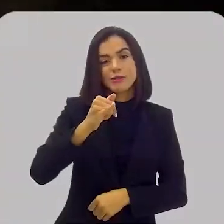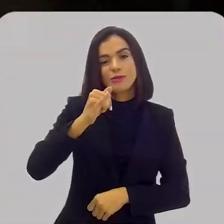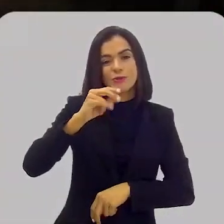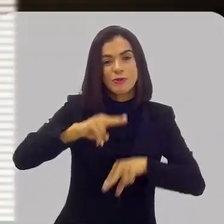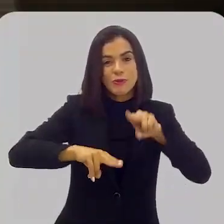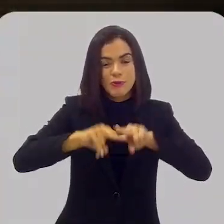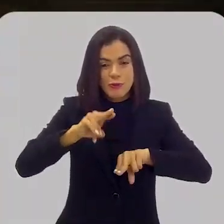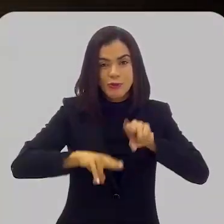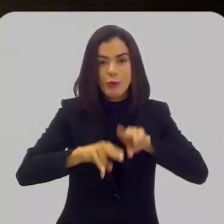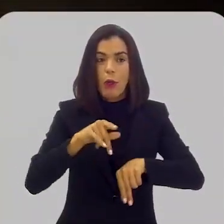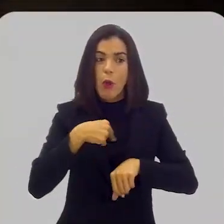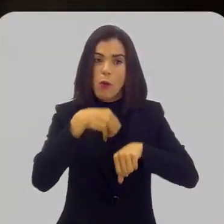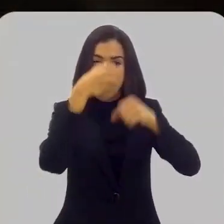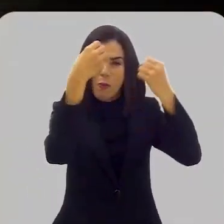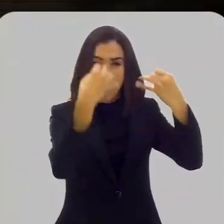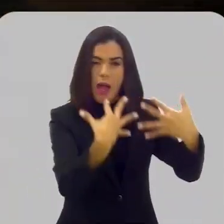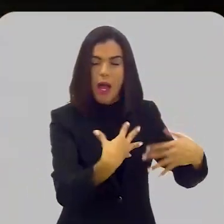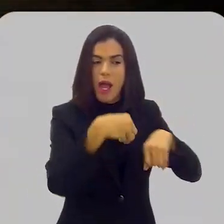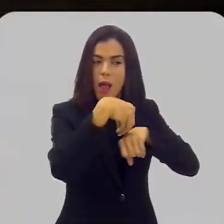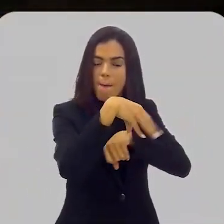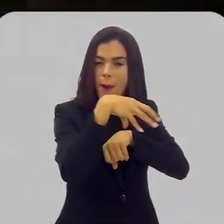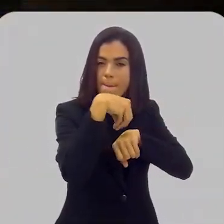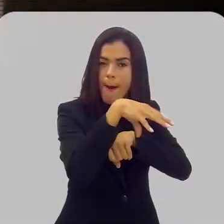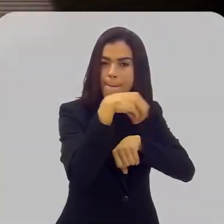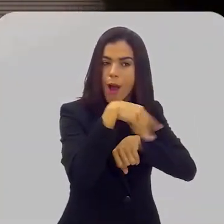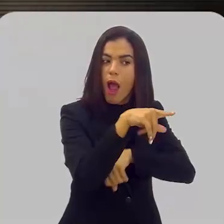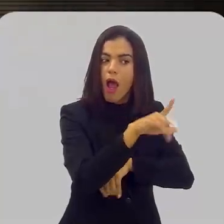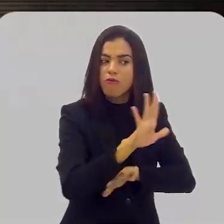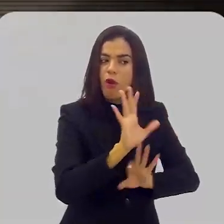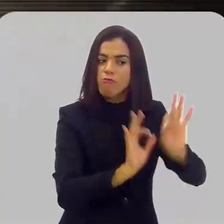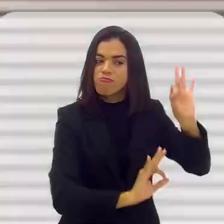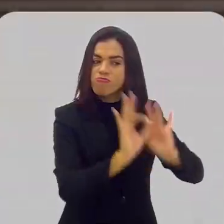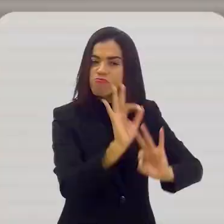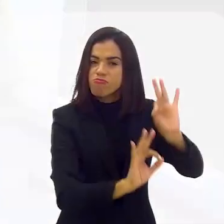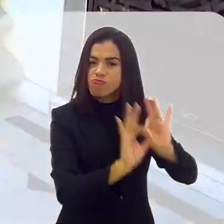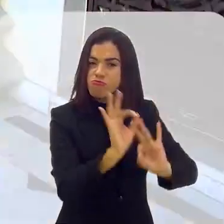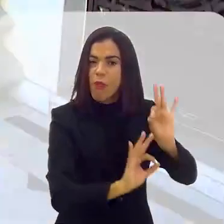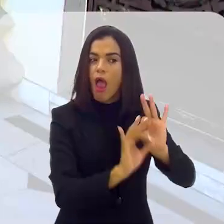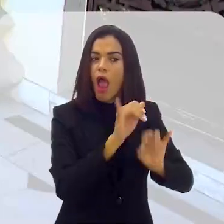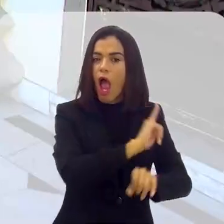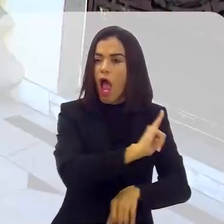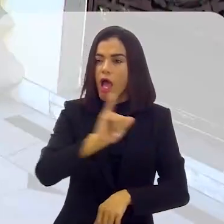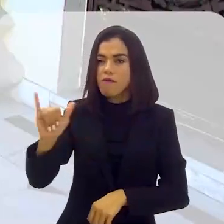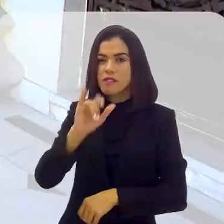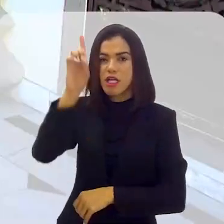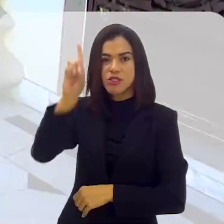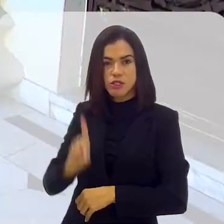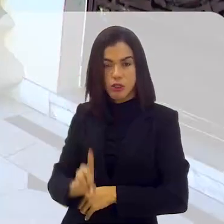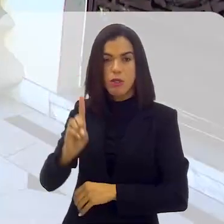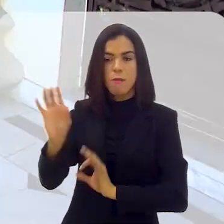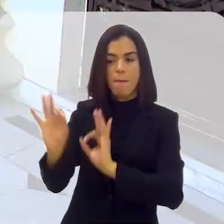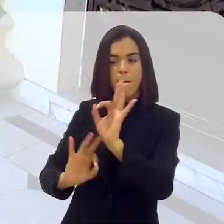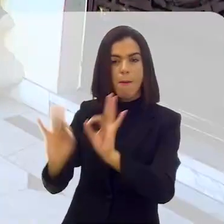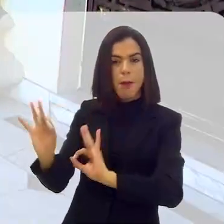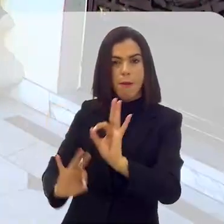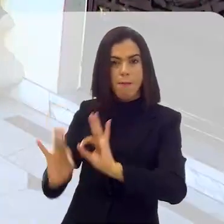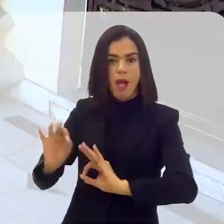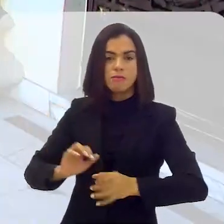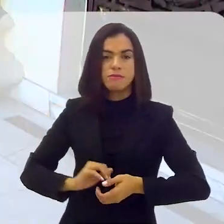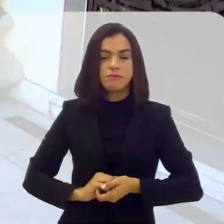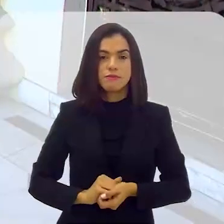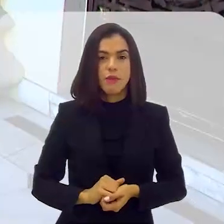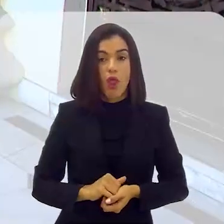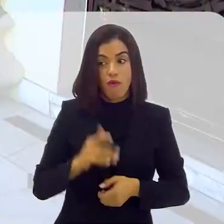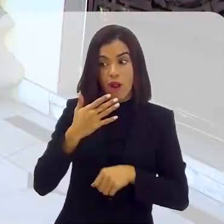junho. O encarregado, contactei eles, expliquei para ele, e ele disse que ia tomar as medidas cabelos e avisar a diretoria para se